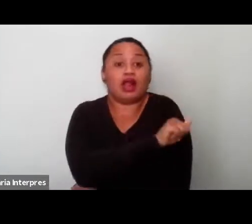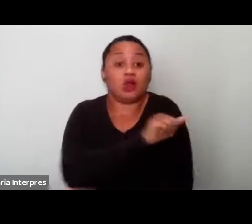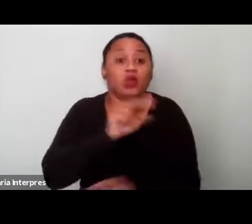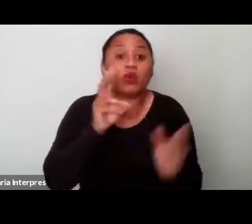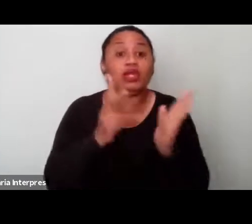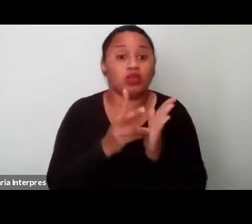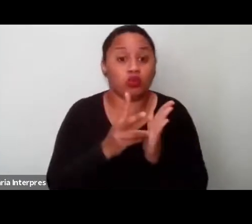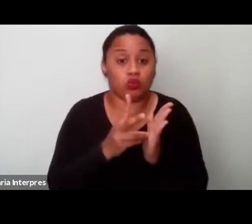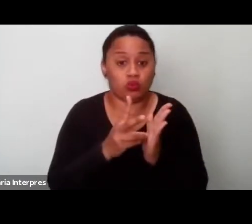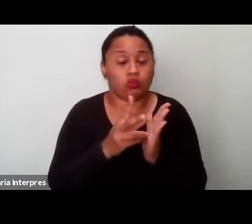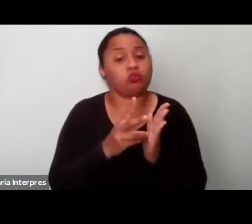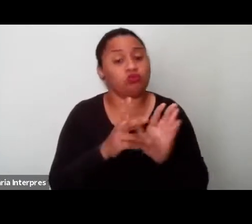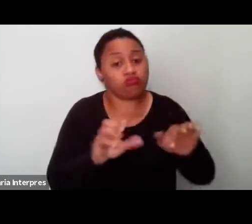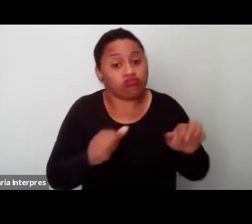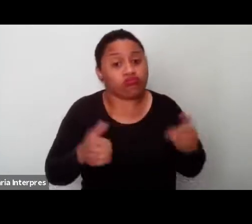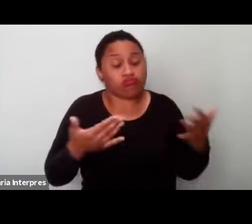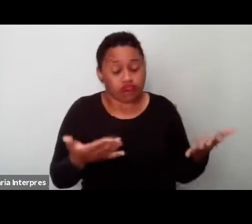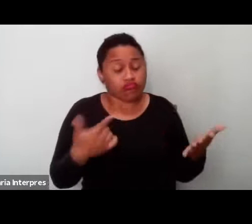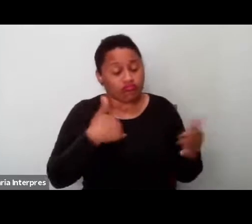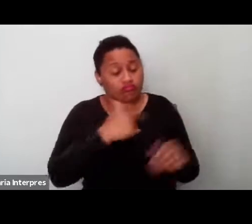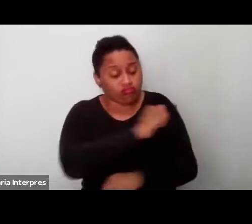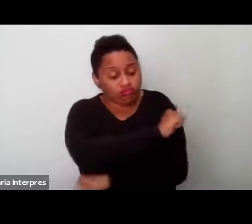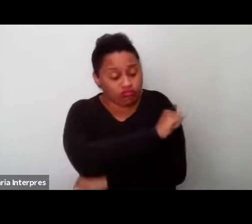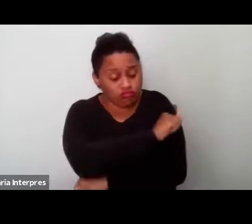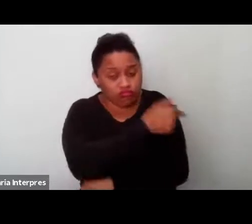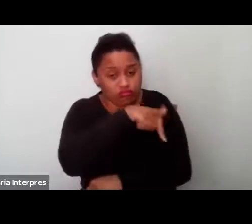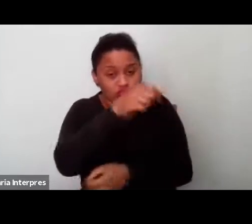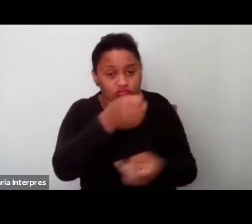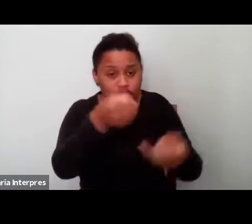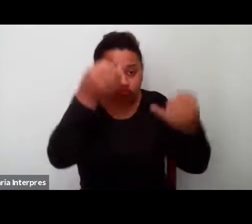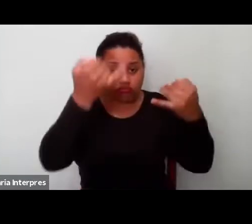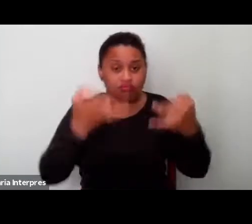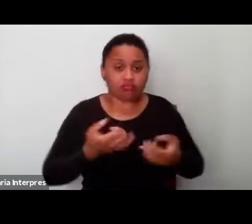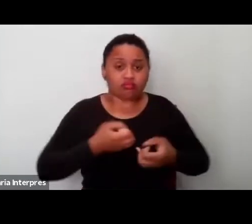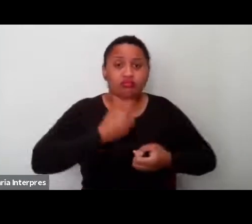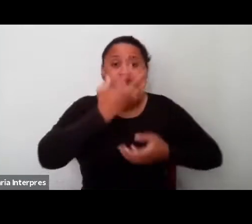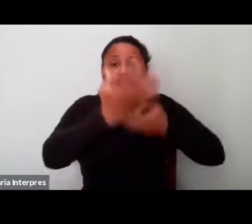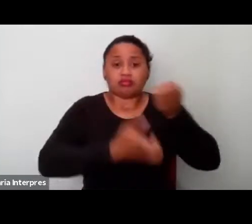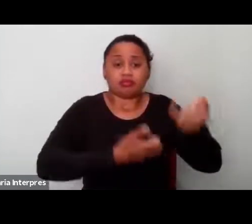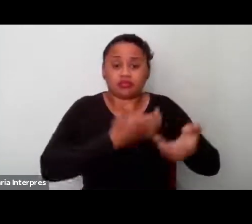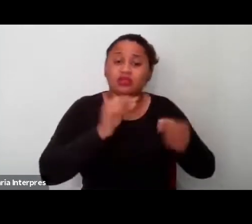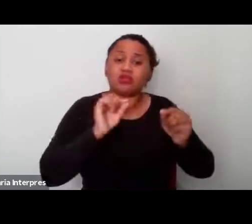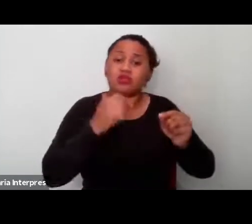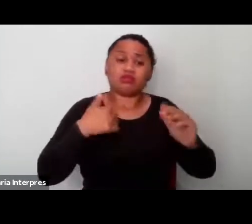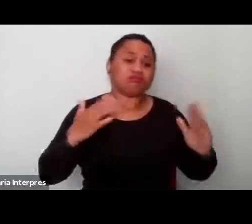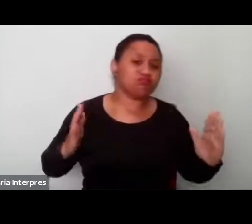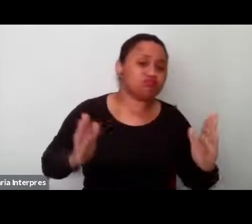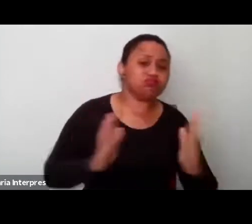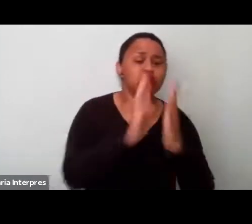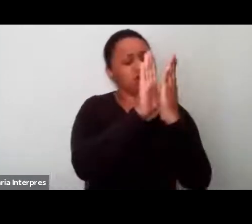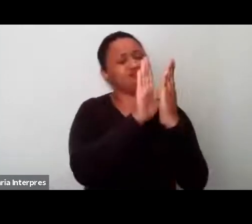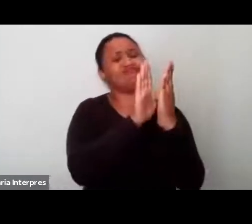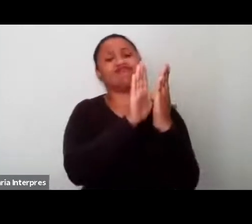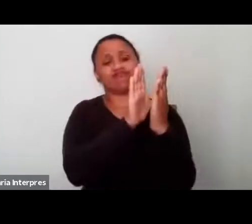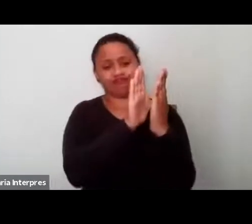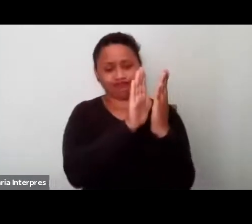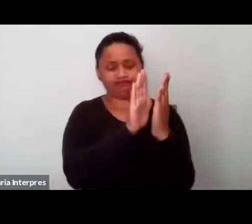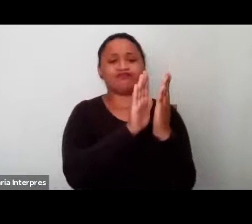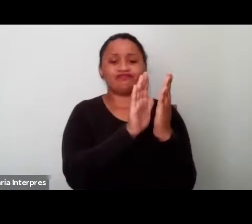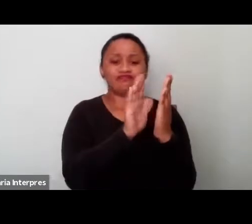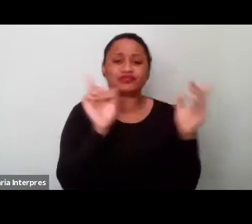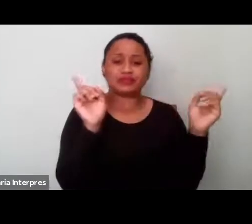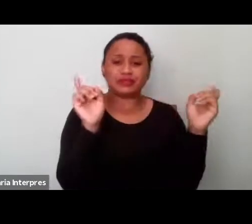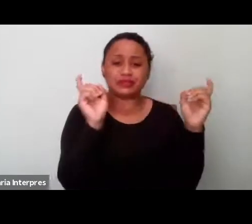alunos, conforme, né, eles descreveram em seus relatos, que estavam enfrentando muita, né, muita